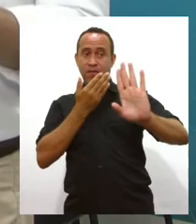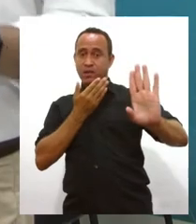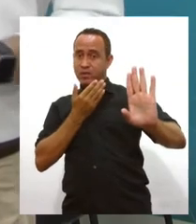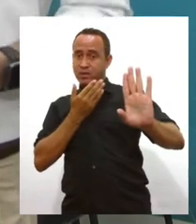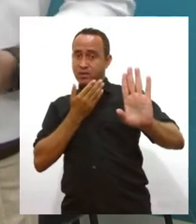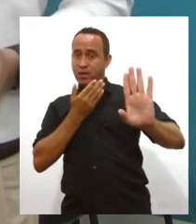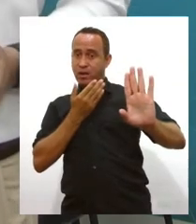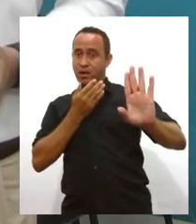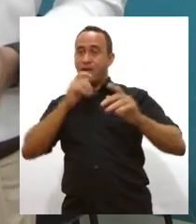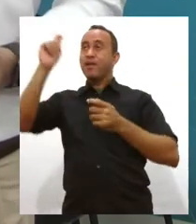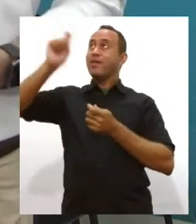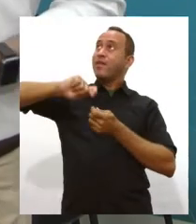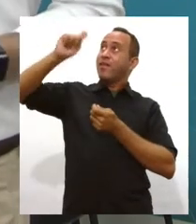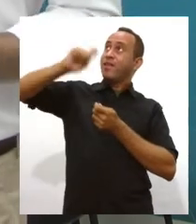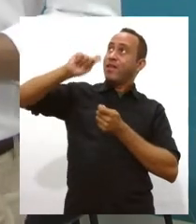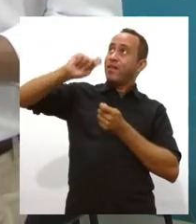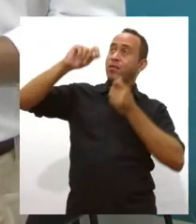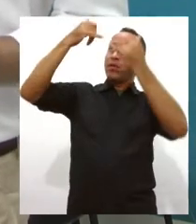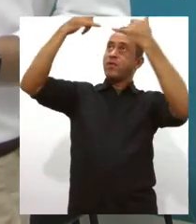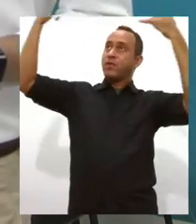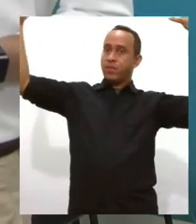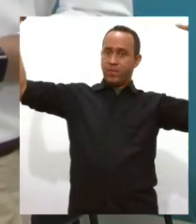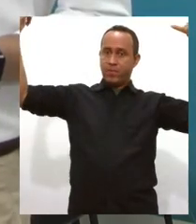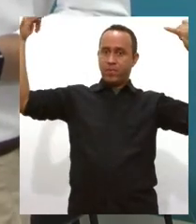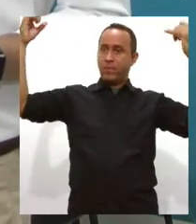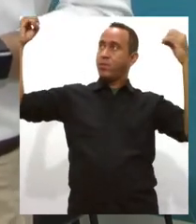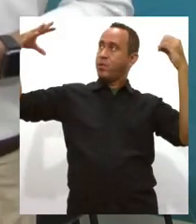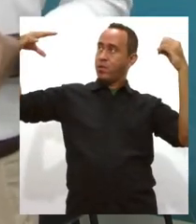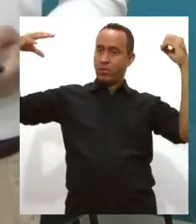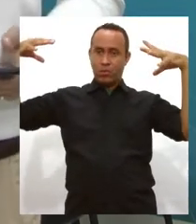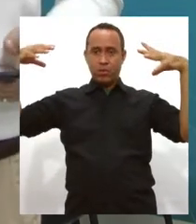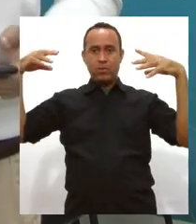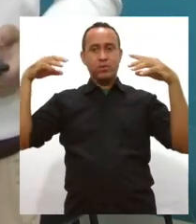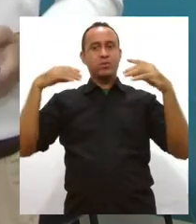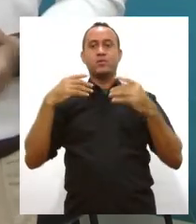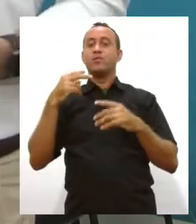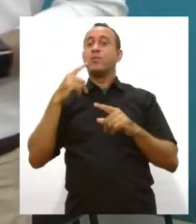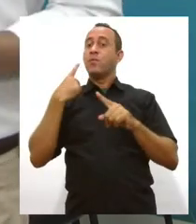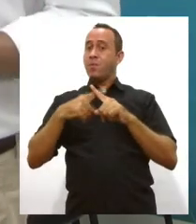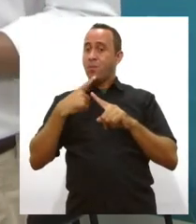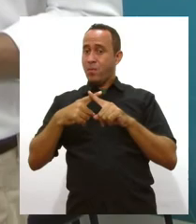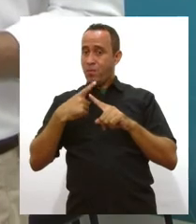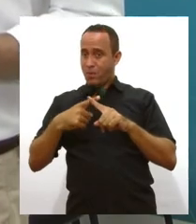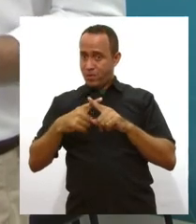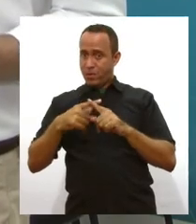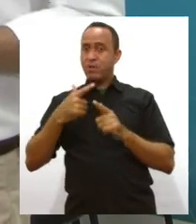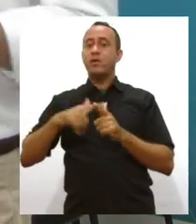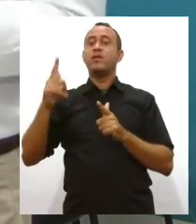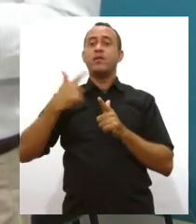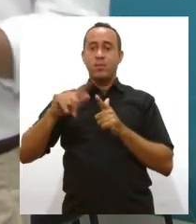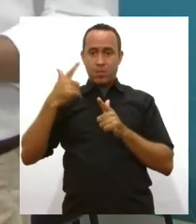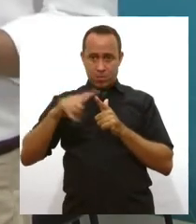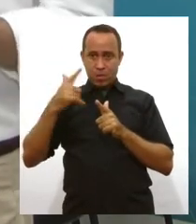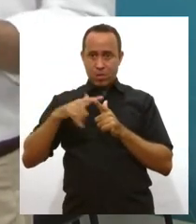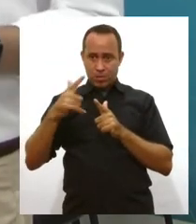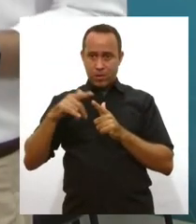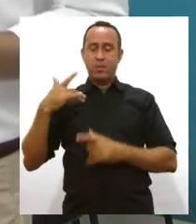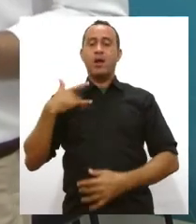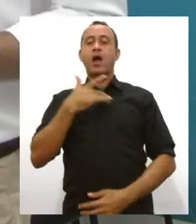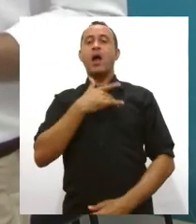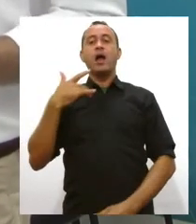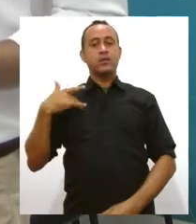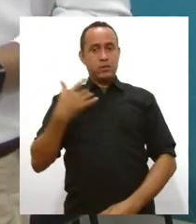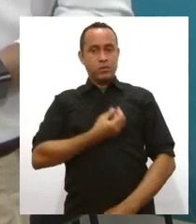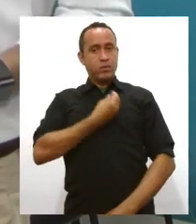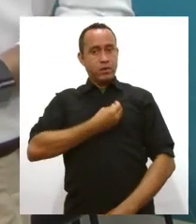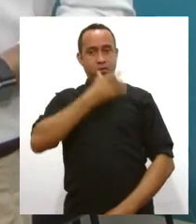soltar pipa próximo à rede, não interagir com a rede elétrica, porque isso pode causar sérios danos à saúde e à vida